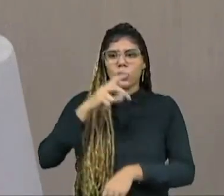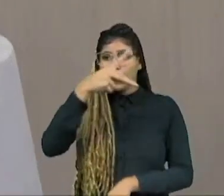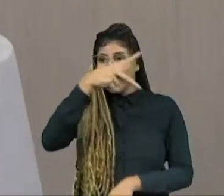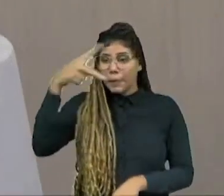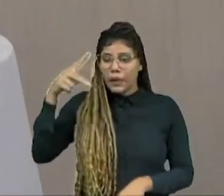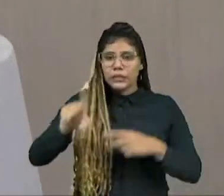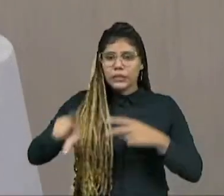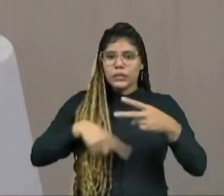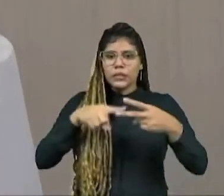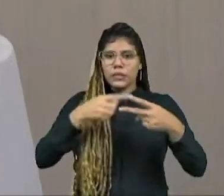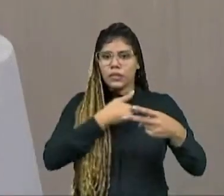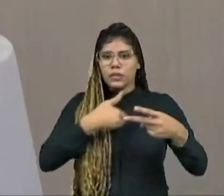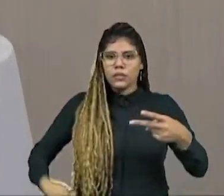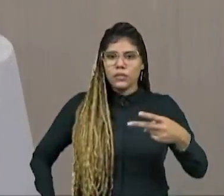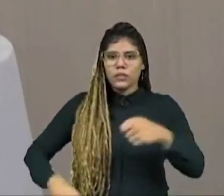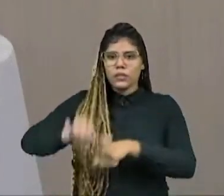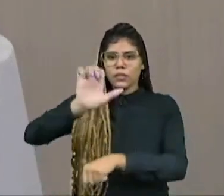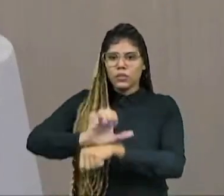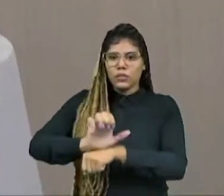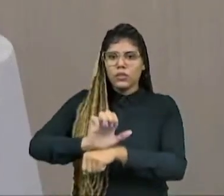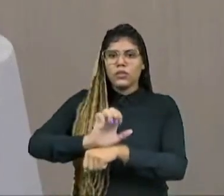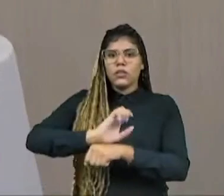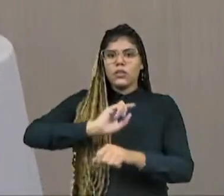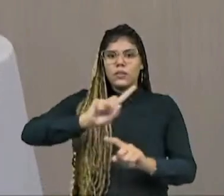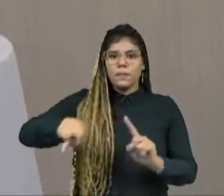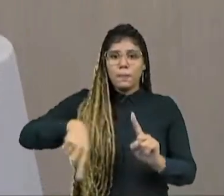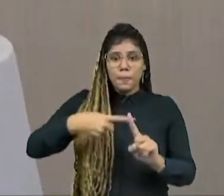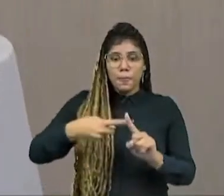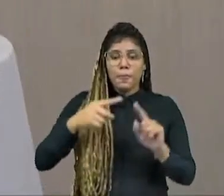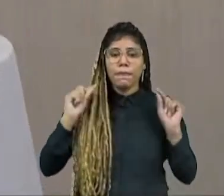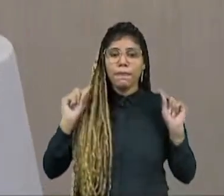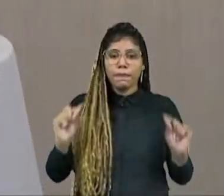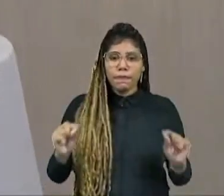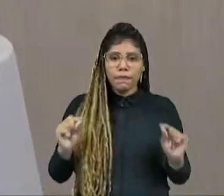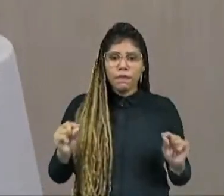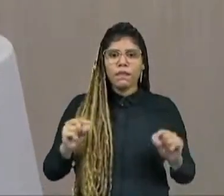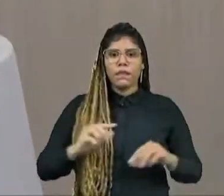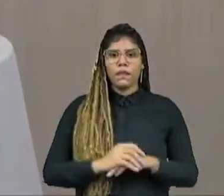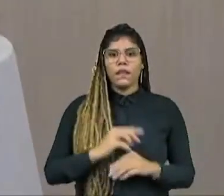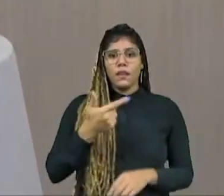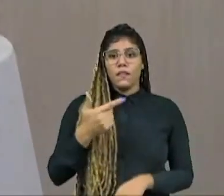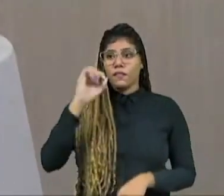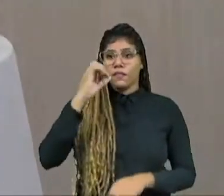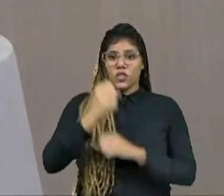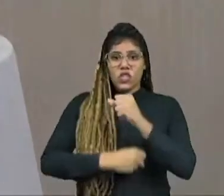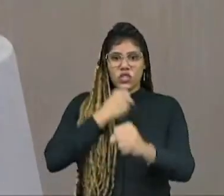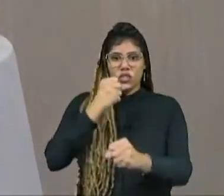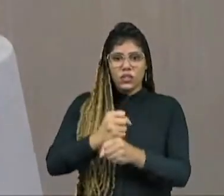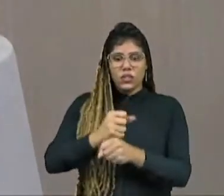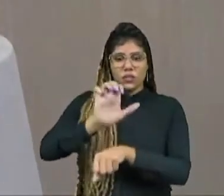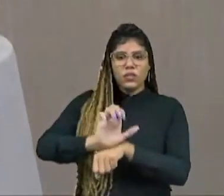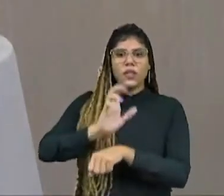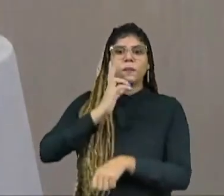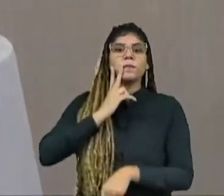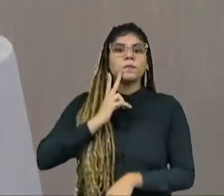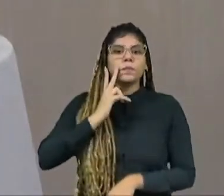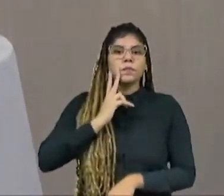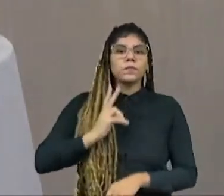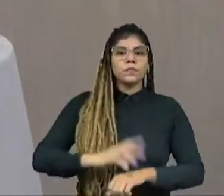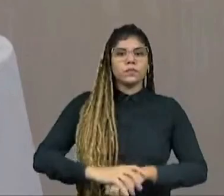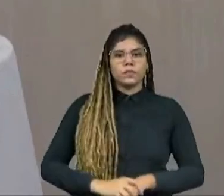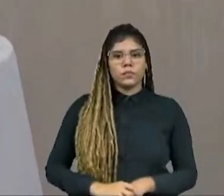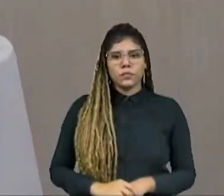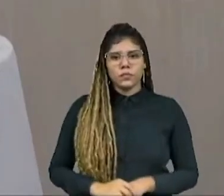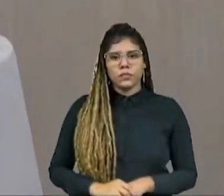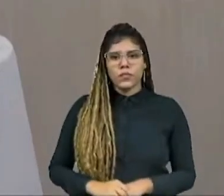presidência, tendo o governo desse Estado e o Estado do Ceará. Em 20 anos, em 20 anos do